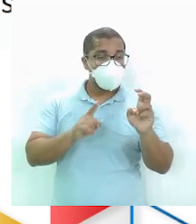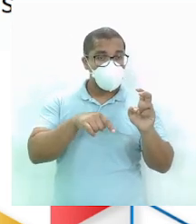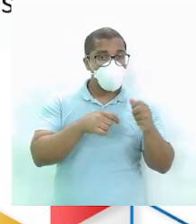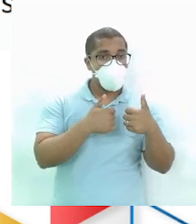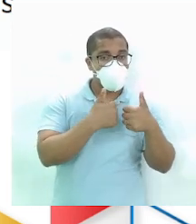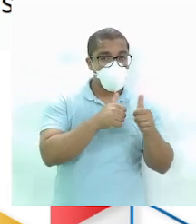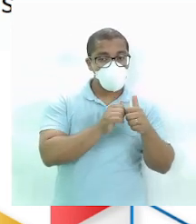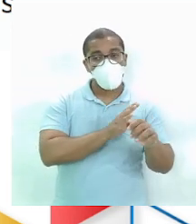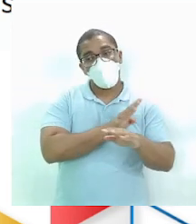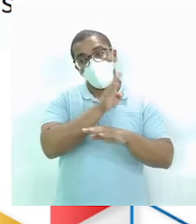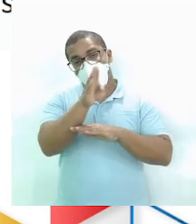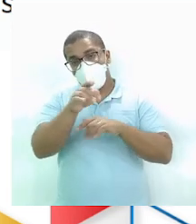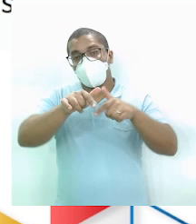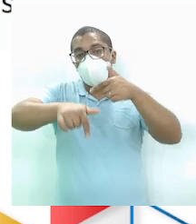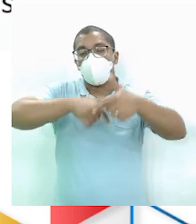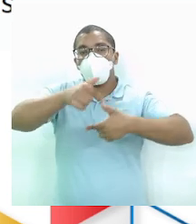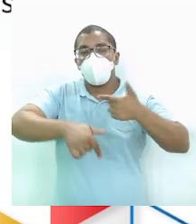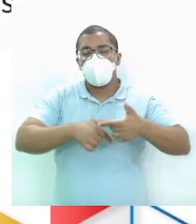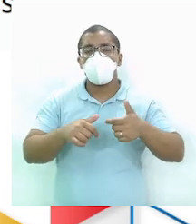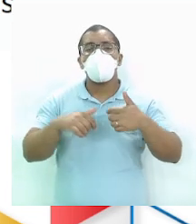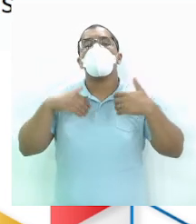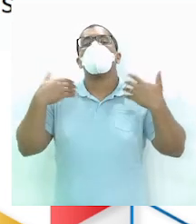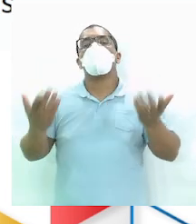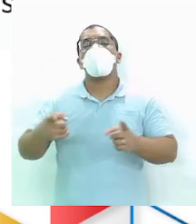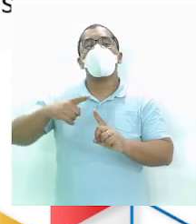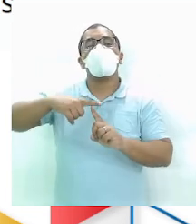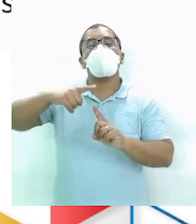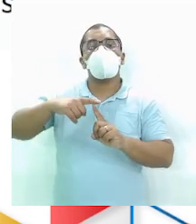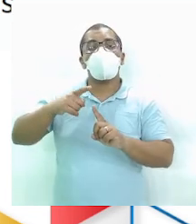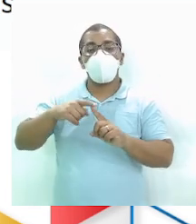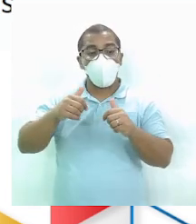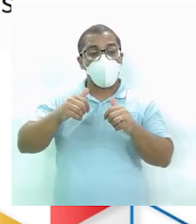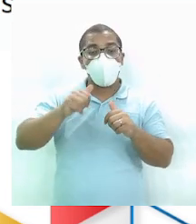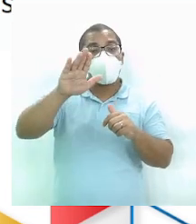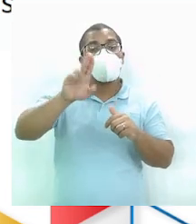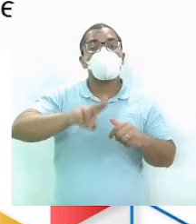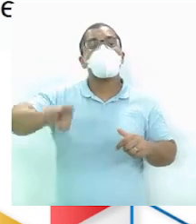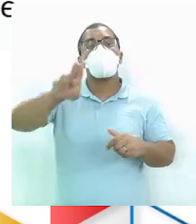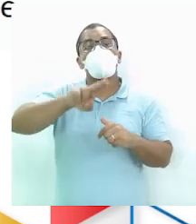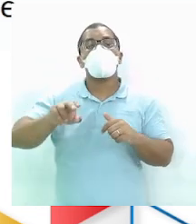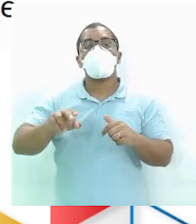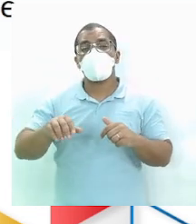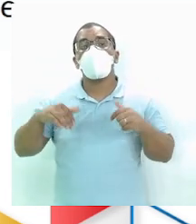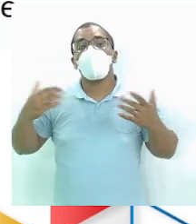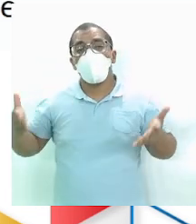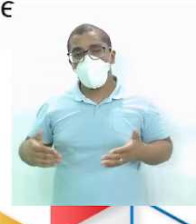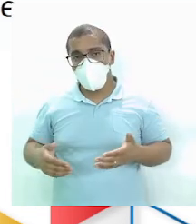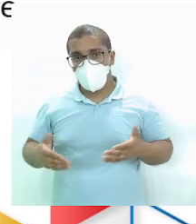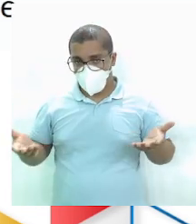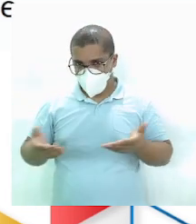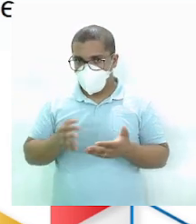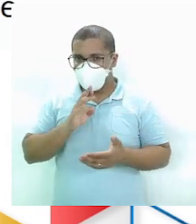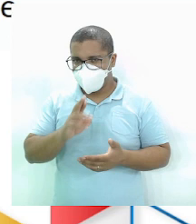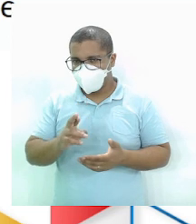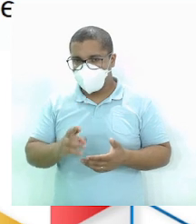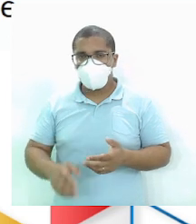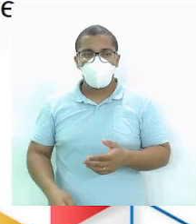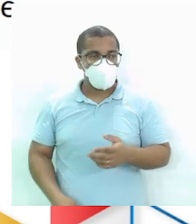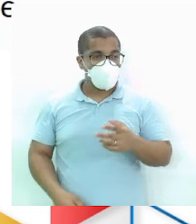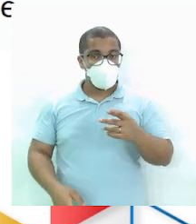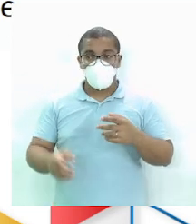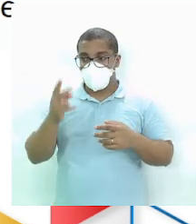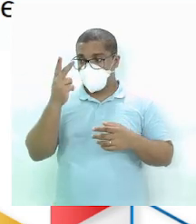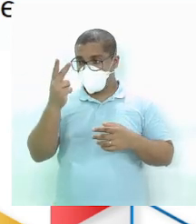trabalhar Qual o tipo de transporte Usado pelos funcionários Mais usados Por esses funcionários Vamos ver agora comigo Dois